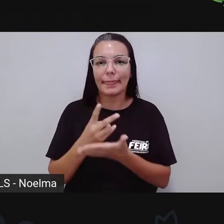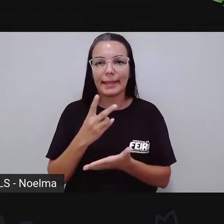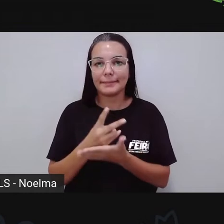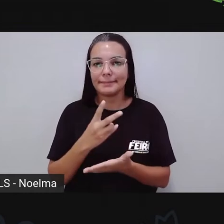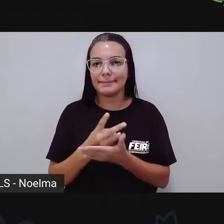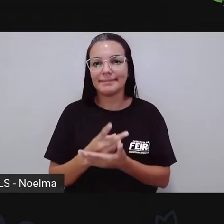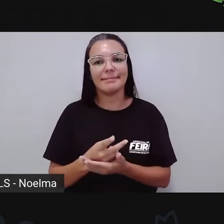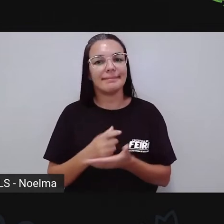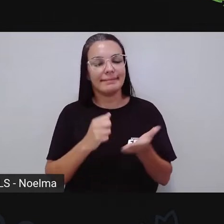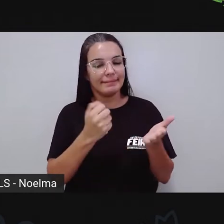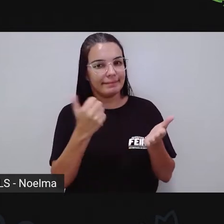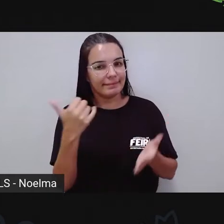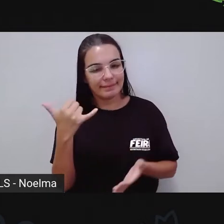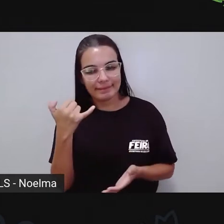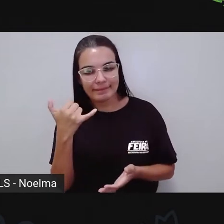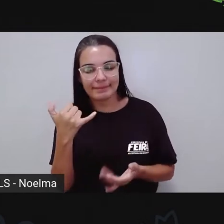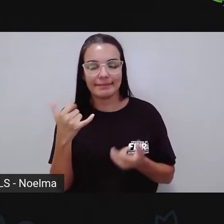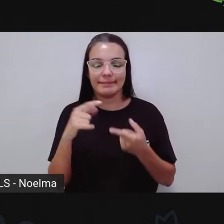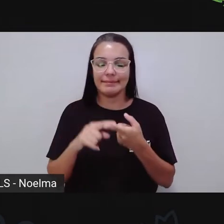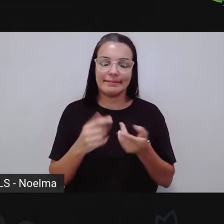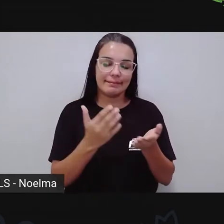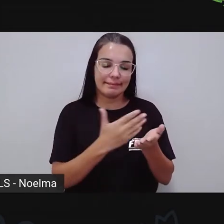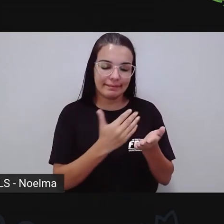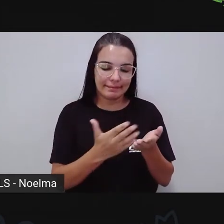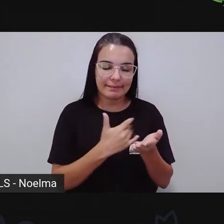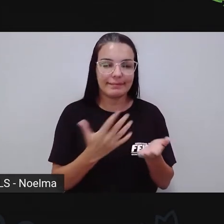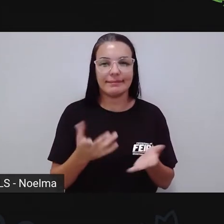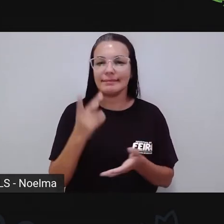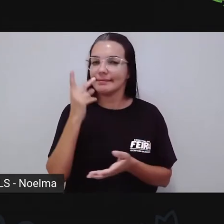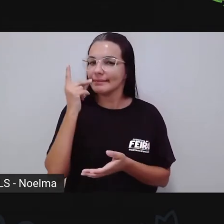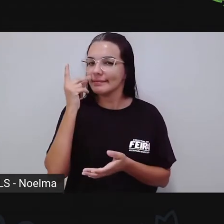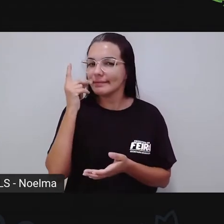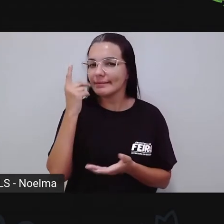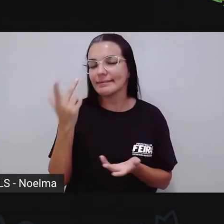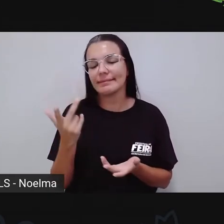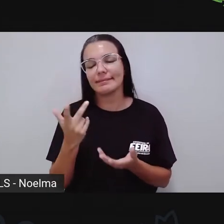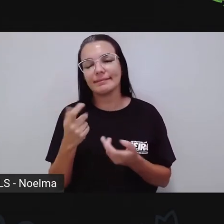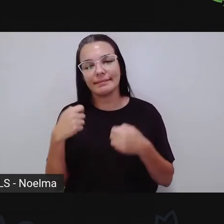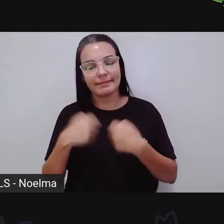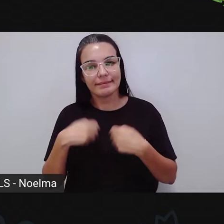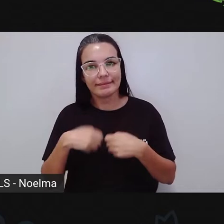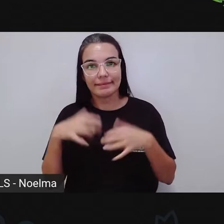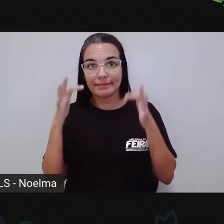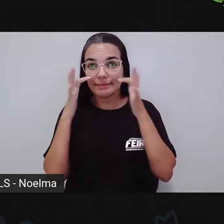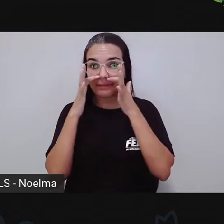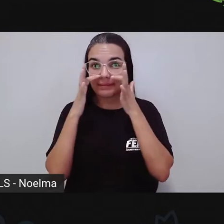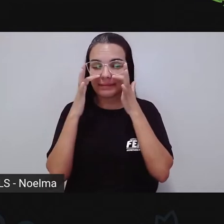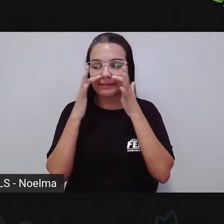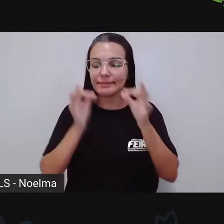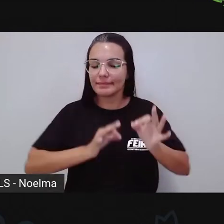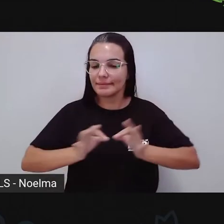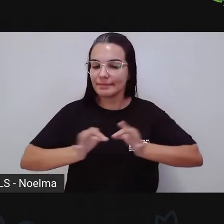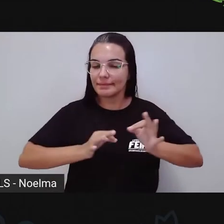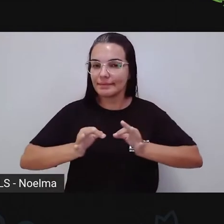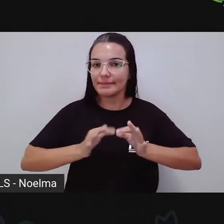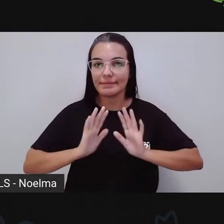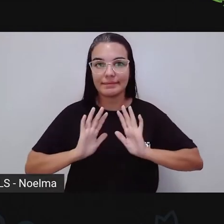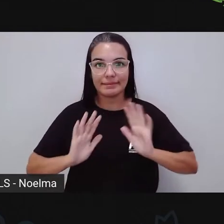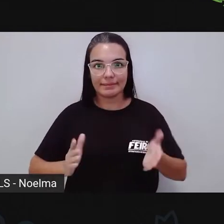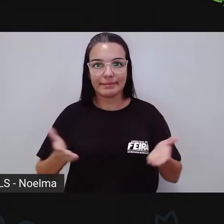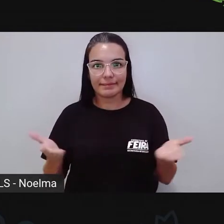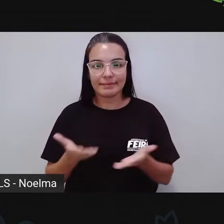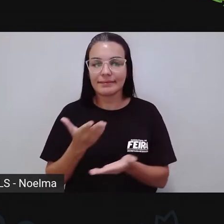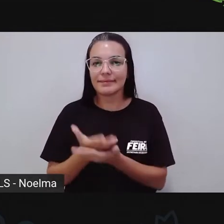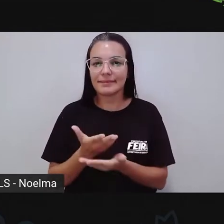o seu material em mãos, né, o seu caderno, seu lápis, muito atentos e preparados para o que a gente